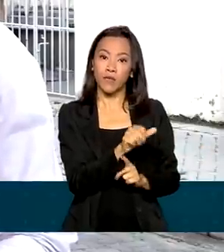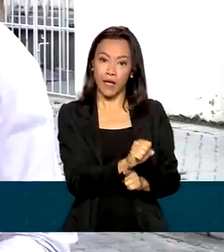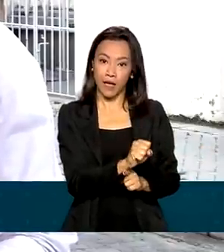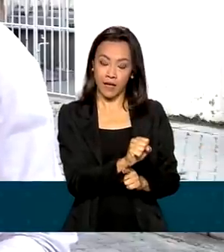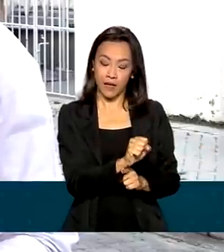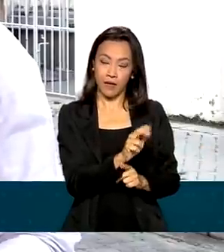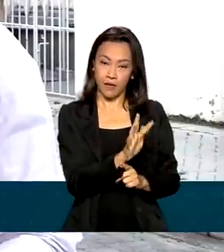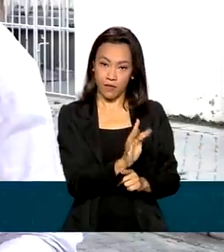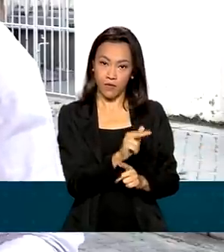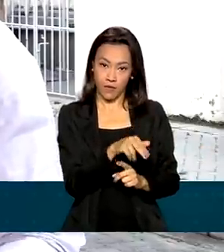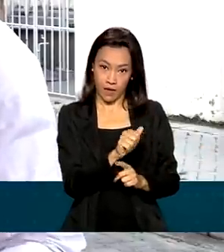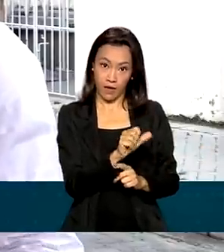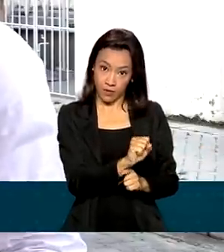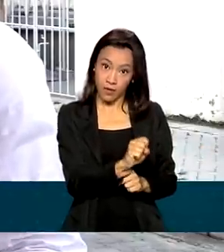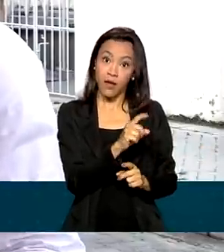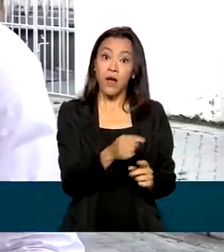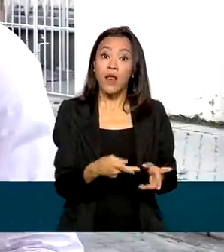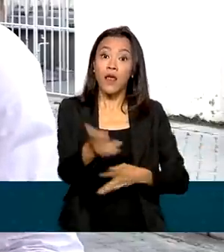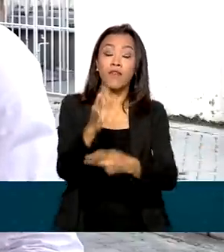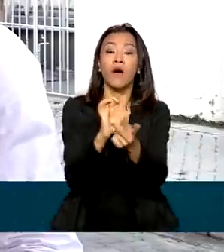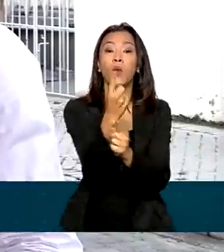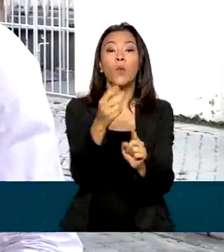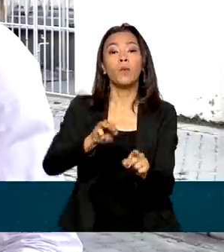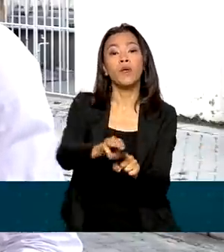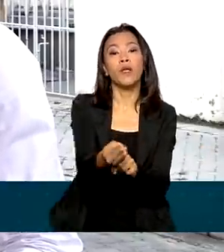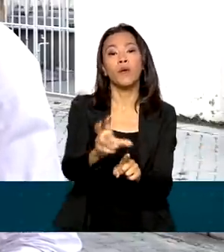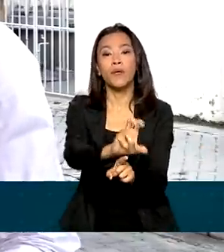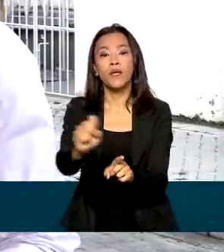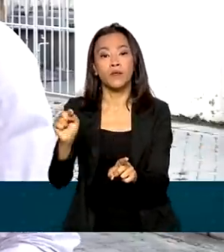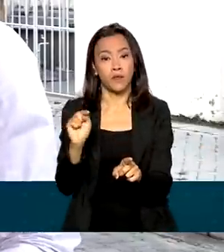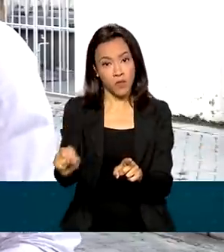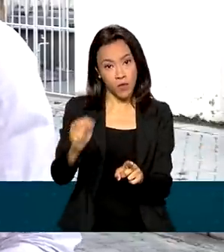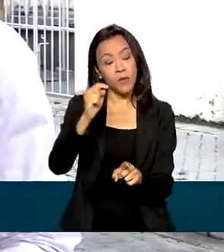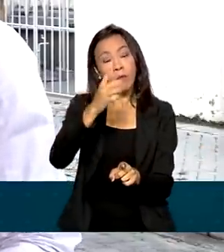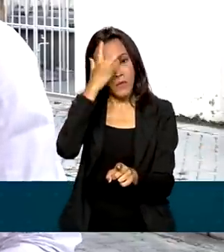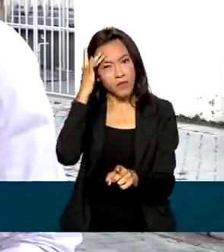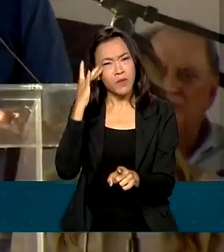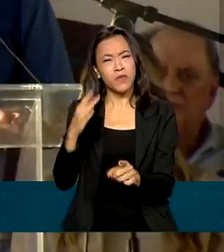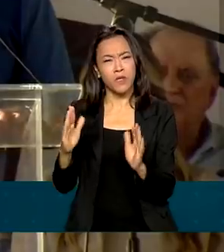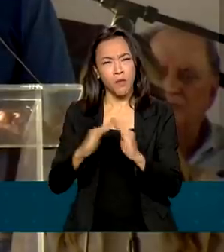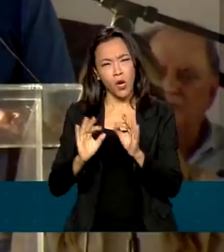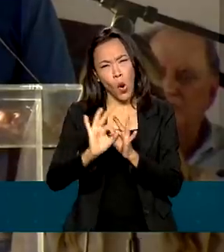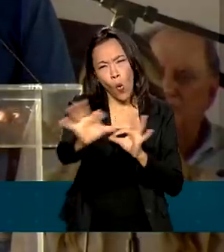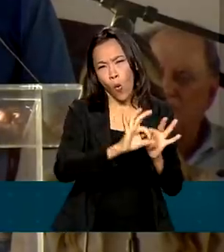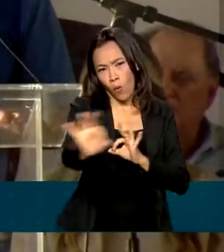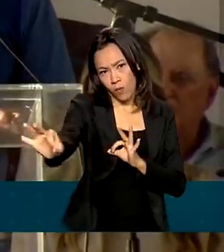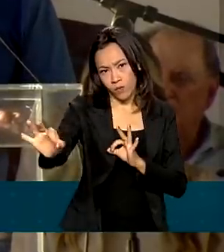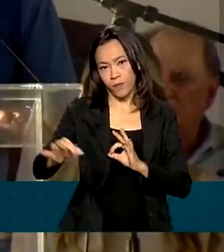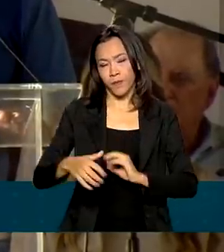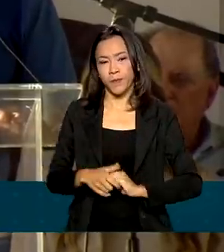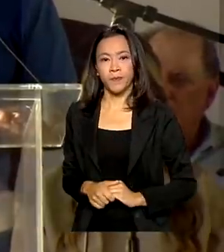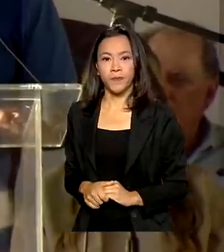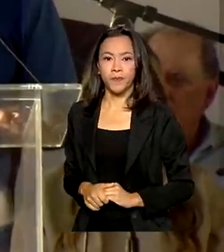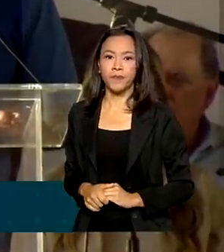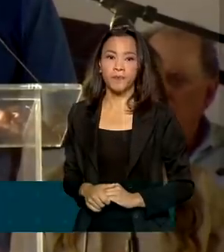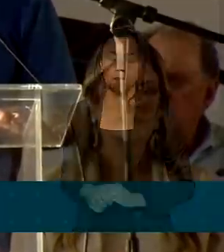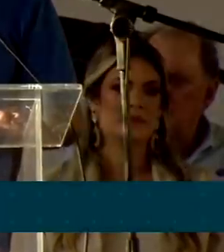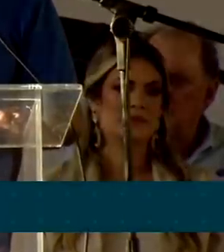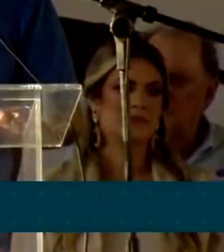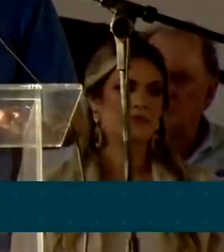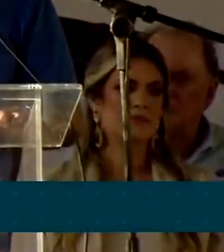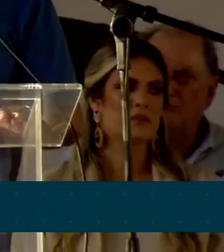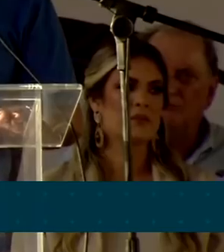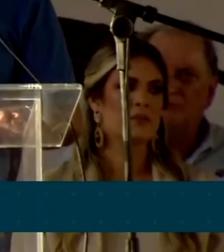garantir água a um milhão e meio de pessoas que vivem em comunidades afastadas. Ao mesmo tempo que estamos fazendo a maior